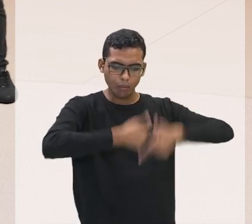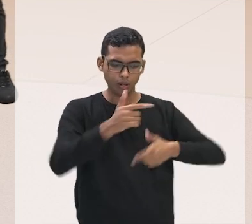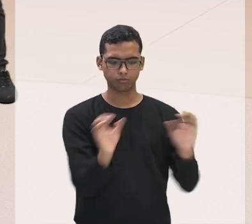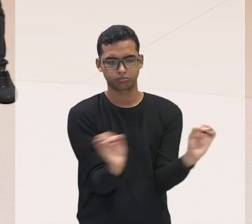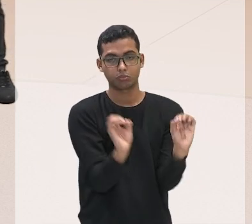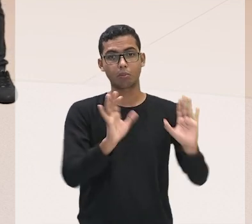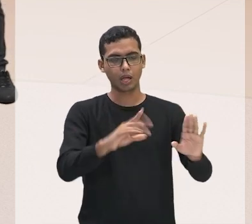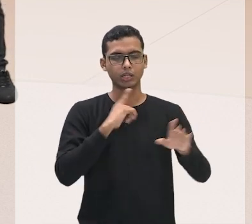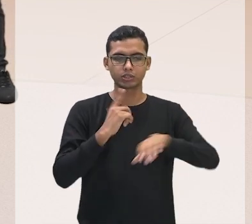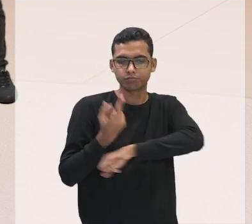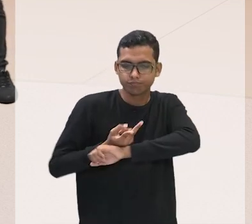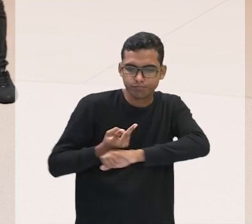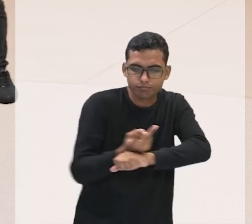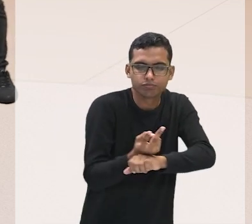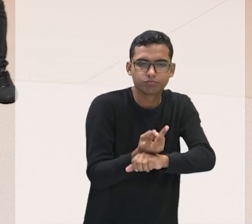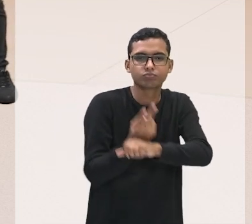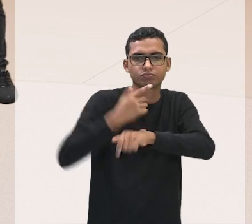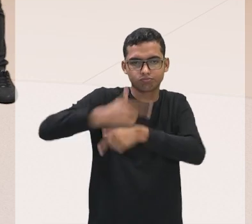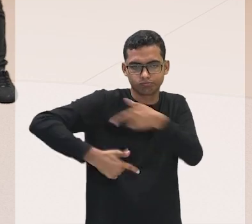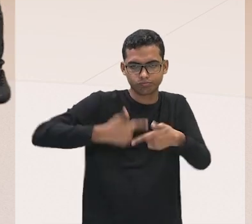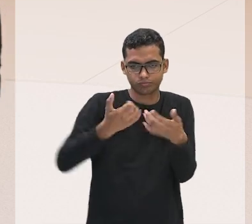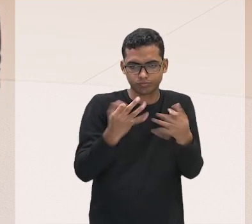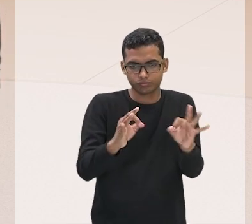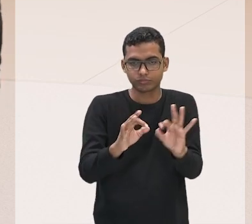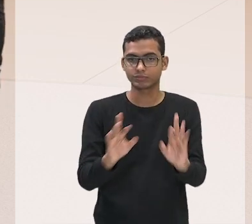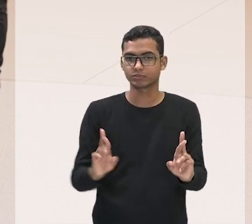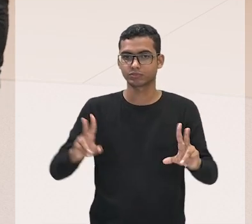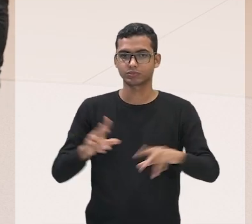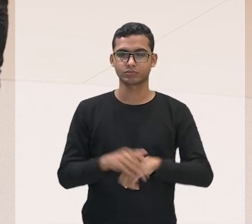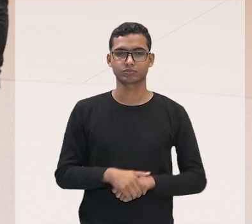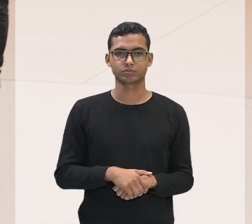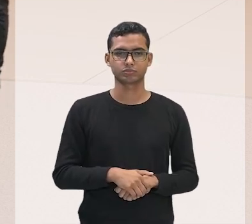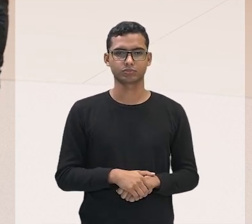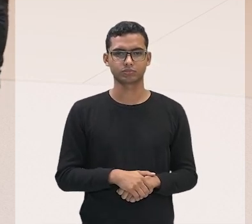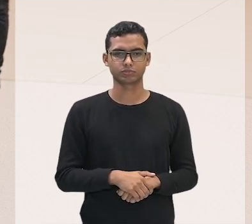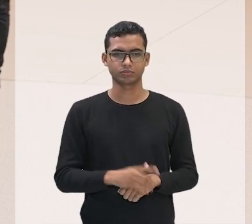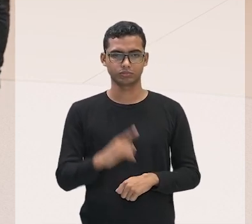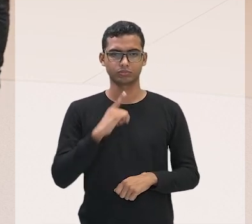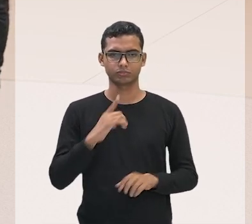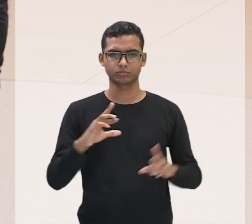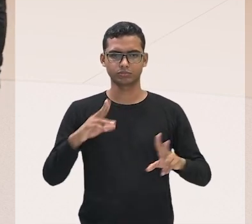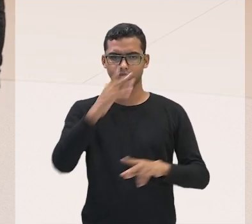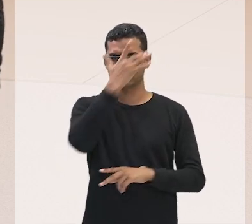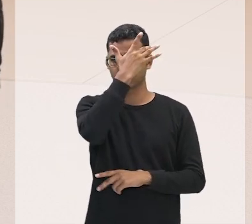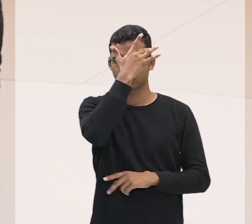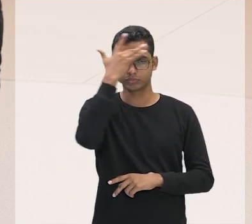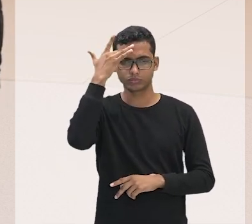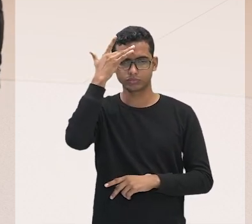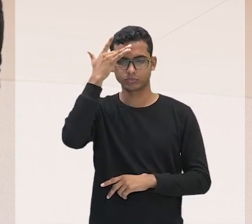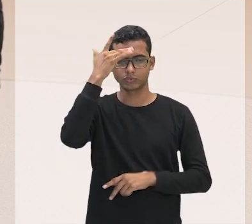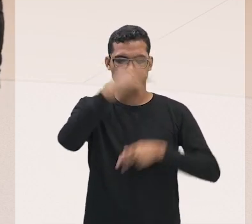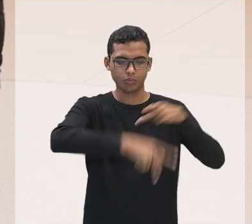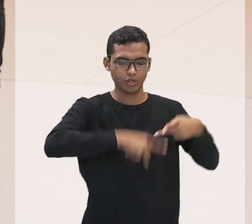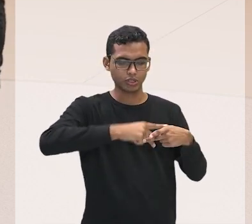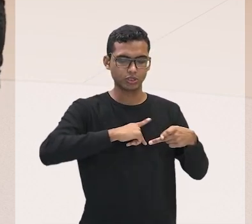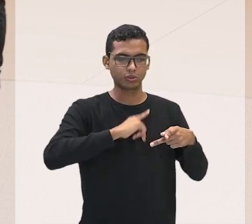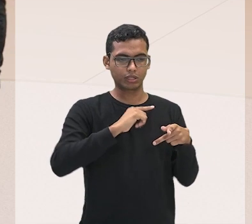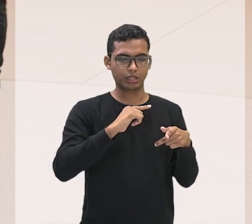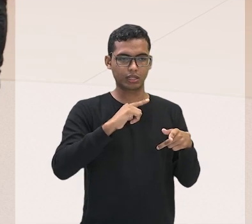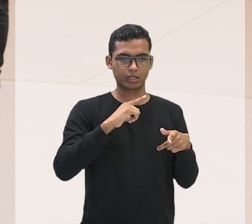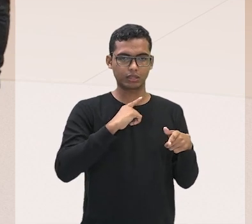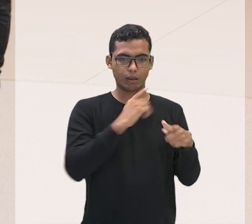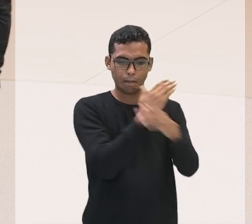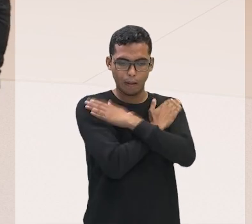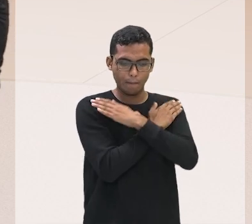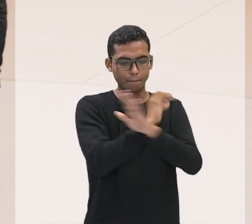estão procurando emprego. Observa que tem uma diferença entre população desocupada e essa outra que a gente vai ver agora aqui que é a população